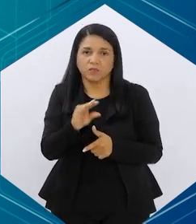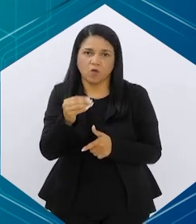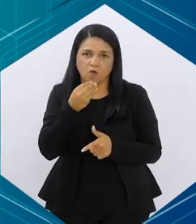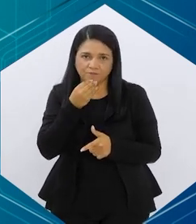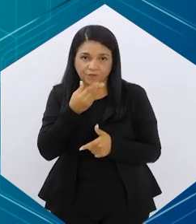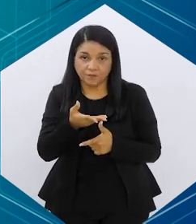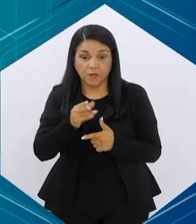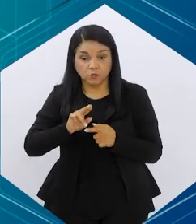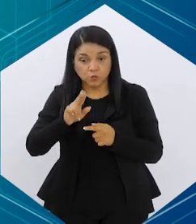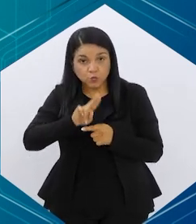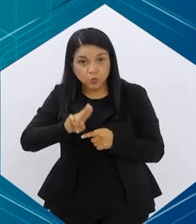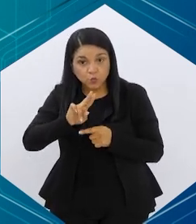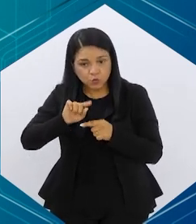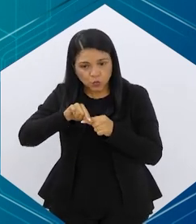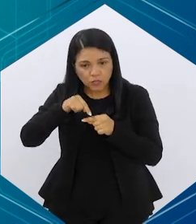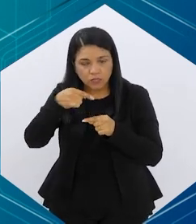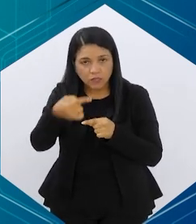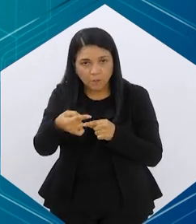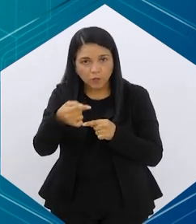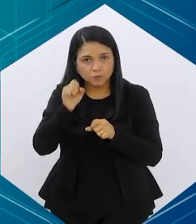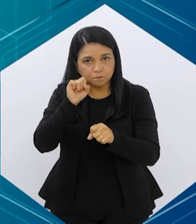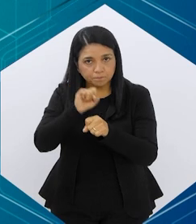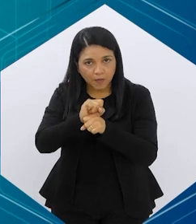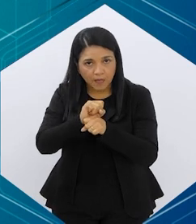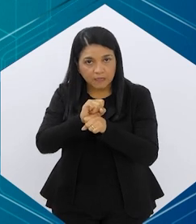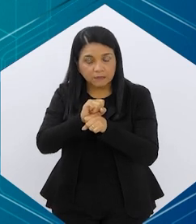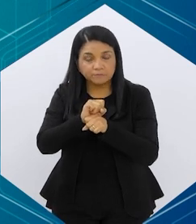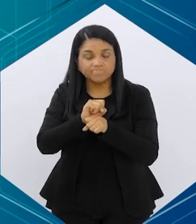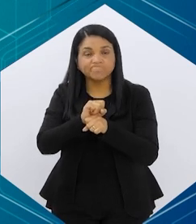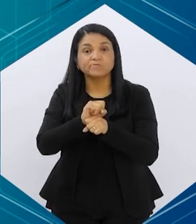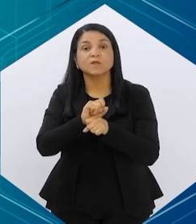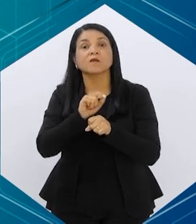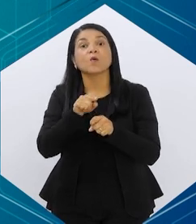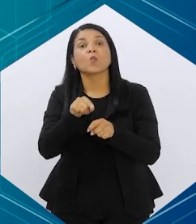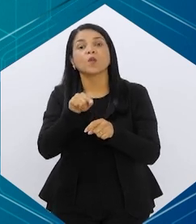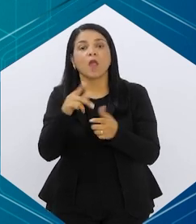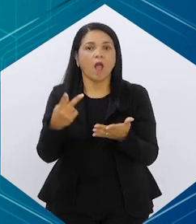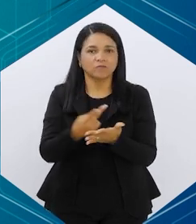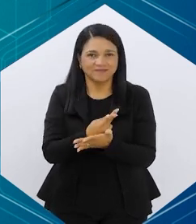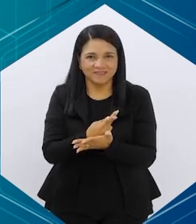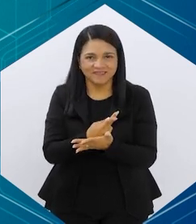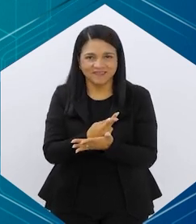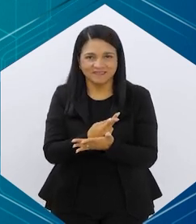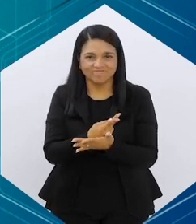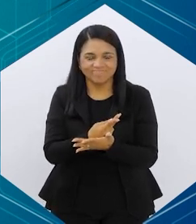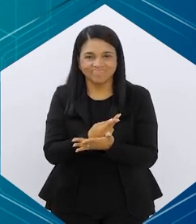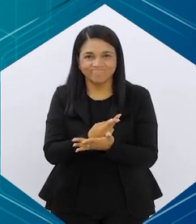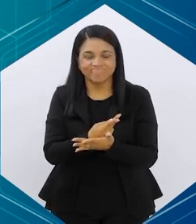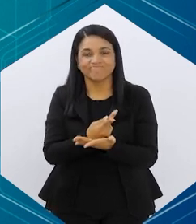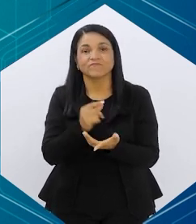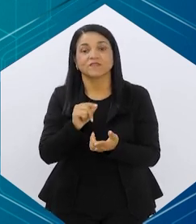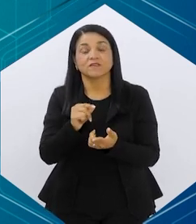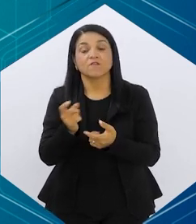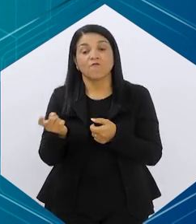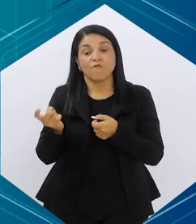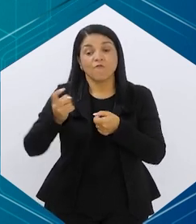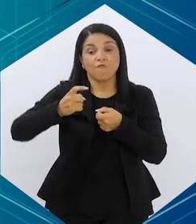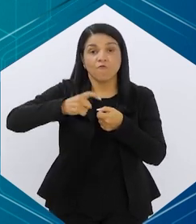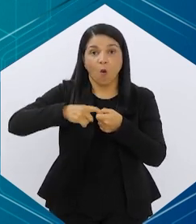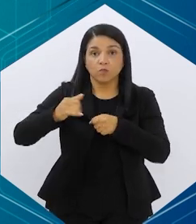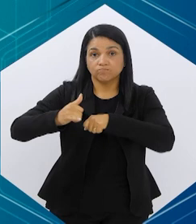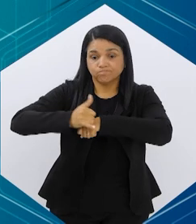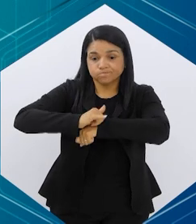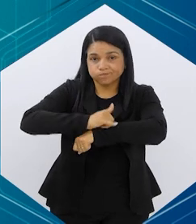após o uso desse medicamento, alguns pacientes, eles têm o que a gente chama de efeito rebote. E aí é igual não só para o uso deste medicamento